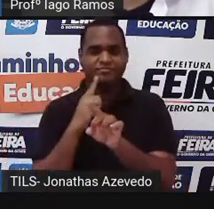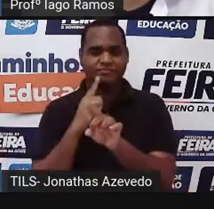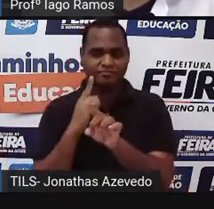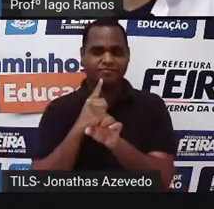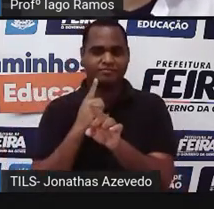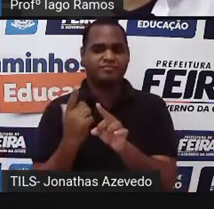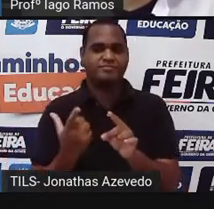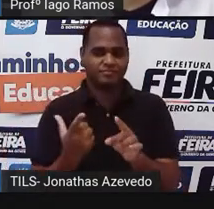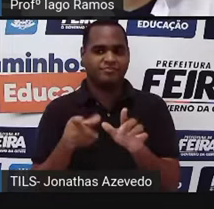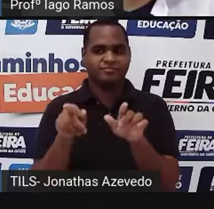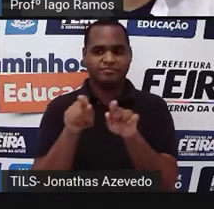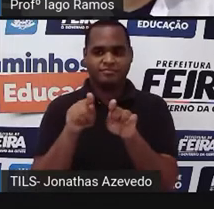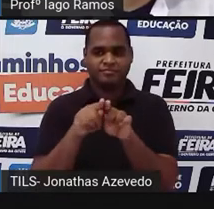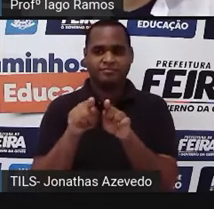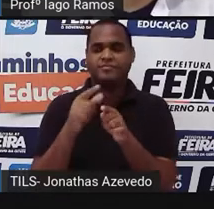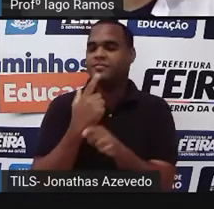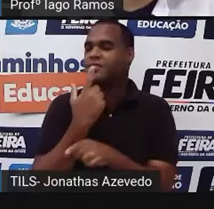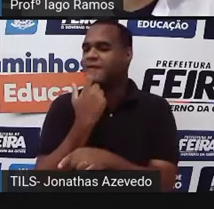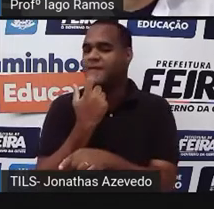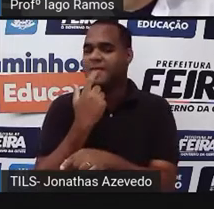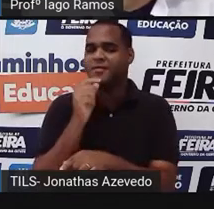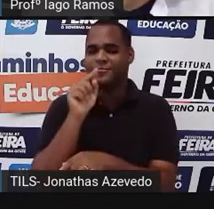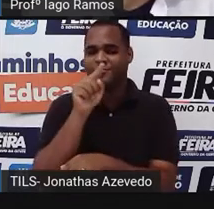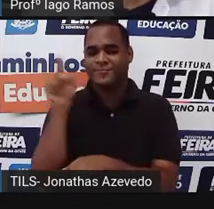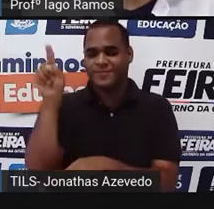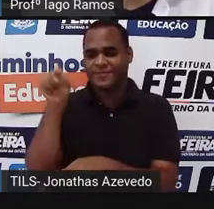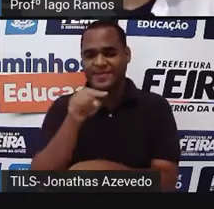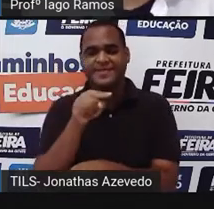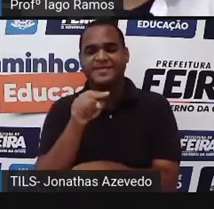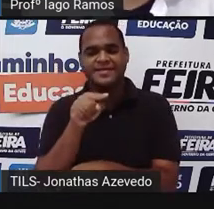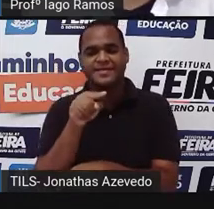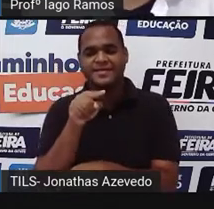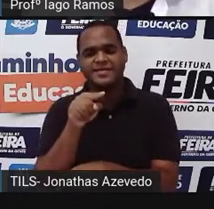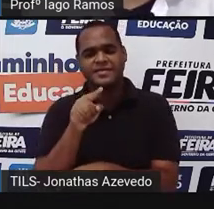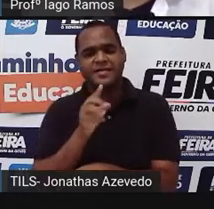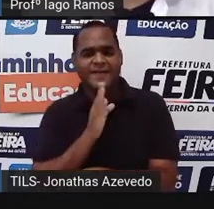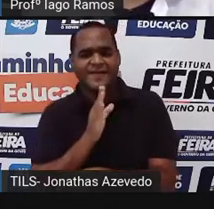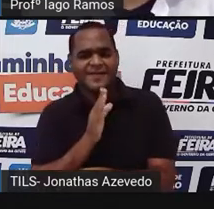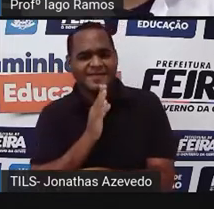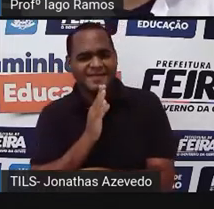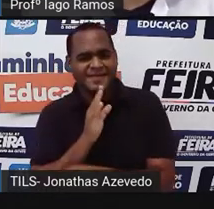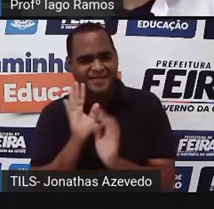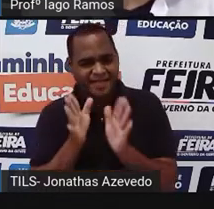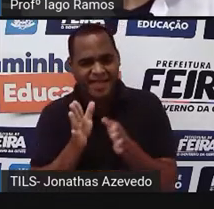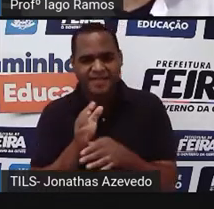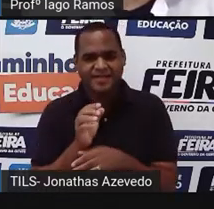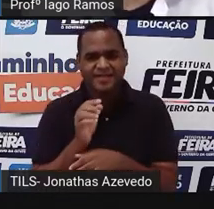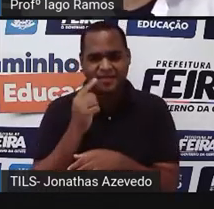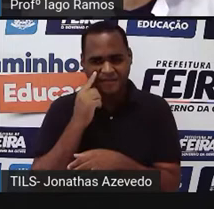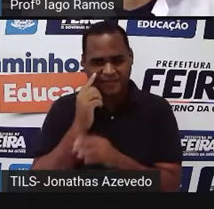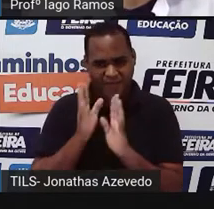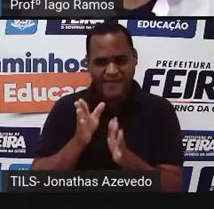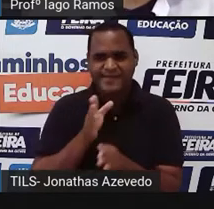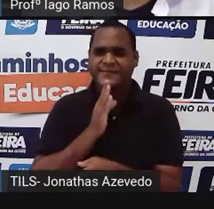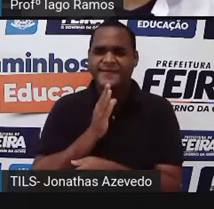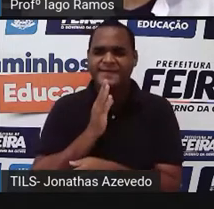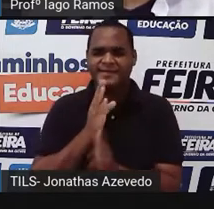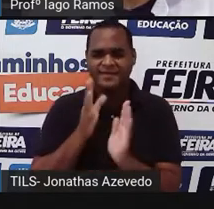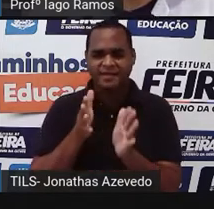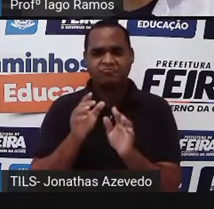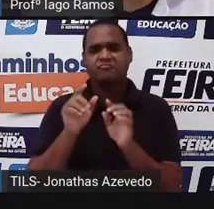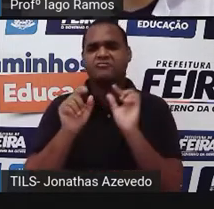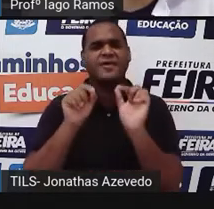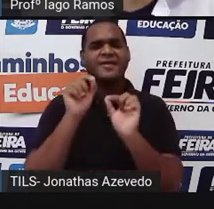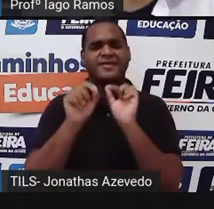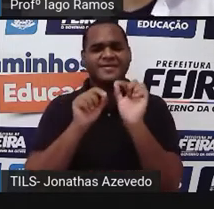um detalhezinho em vermelho também. Você conhece essa logomarca? Já viu? NASA! Você sabe o que é